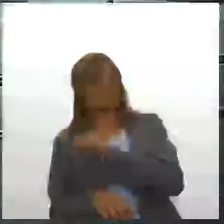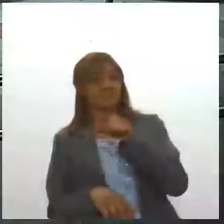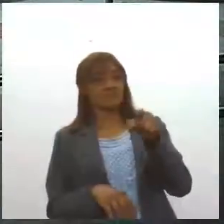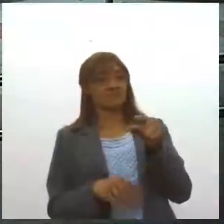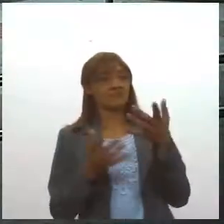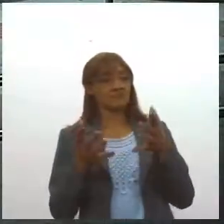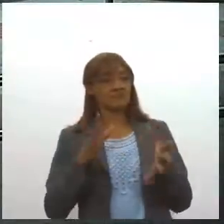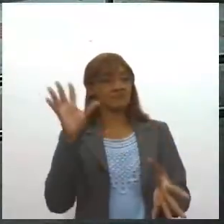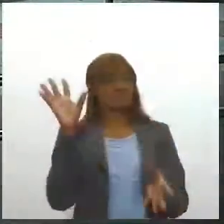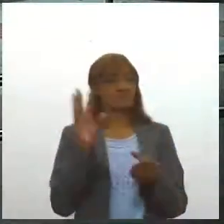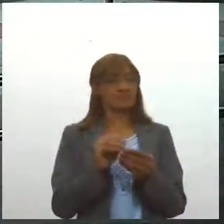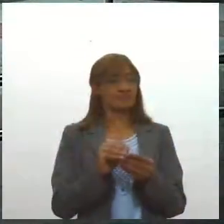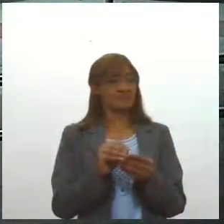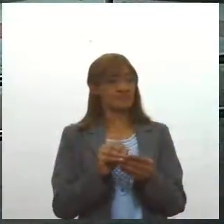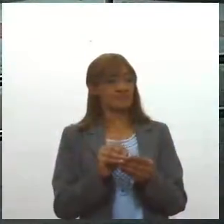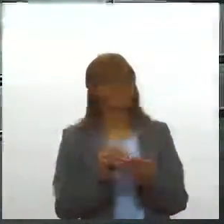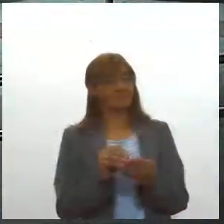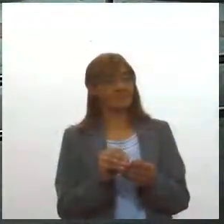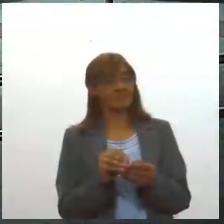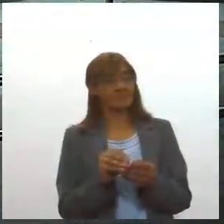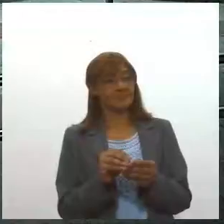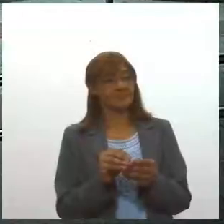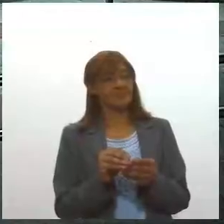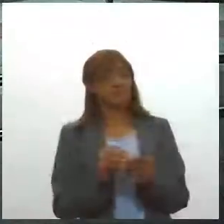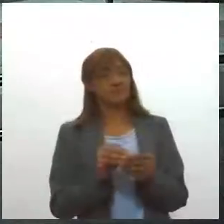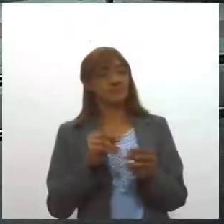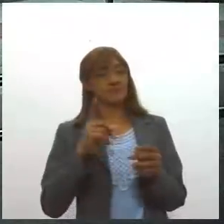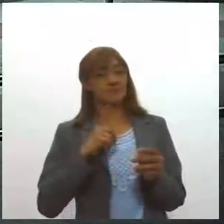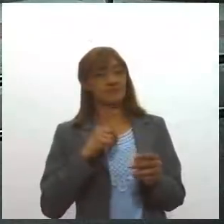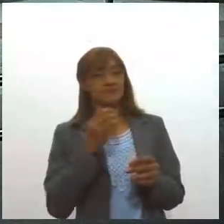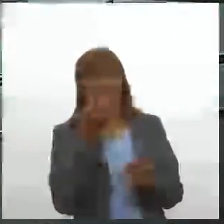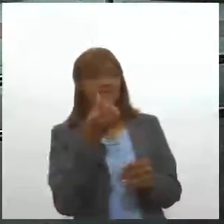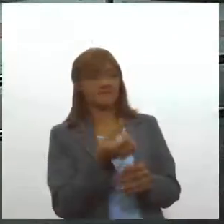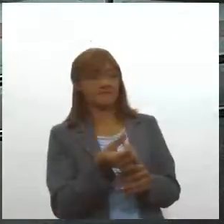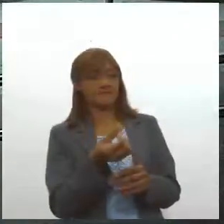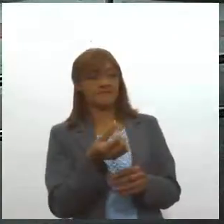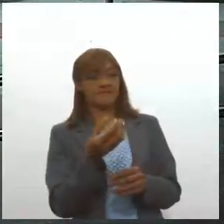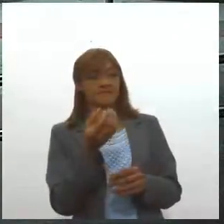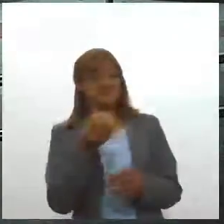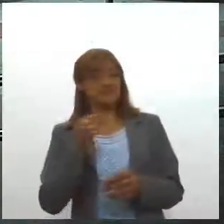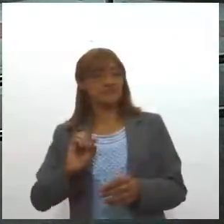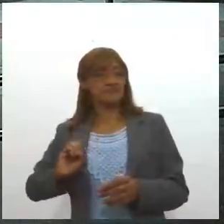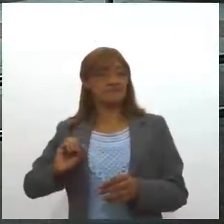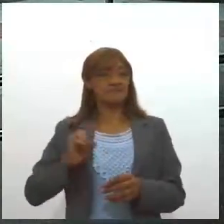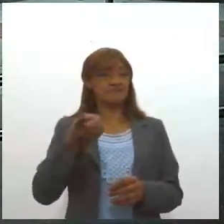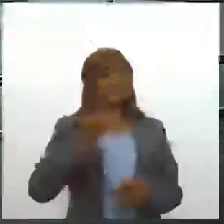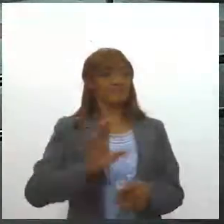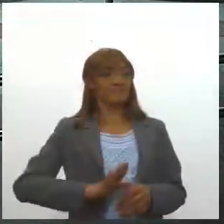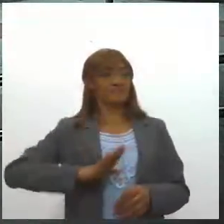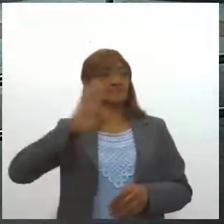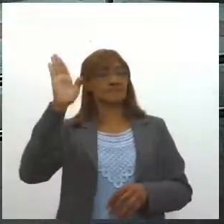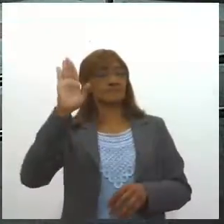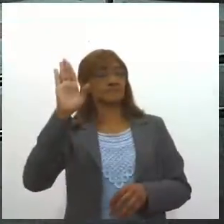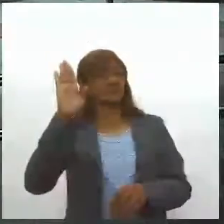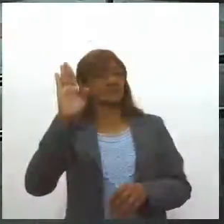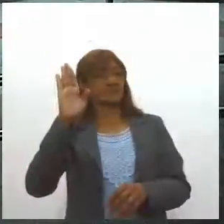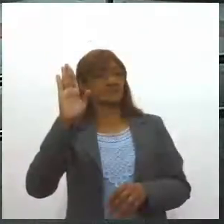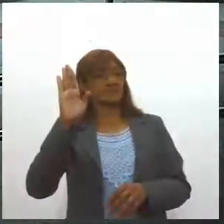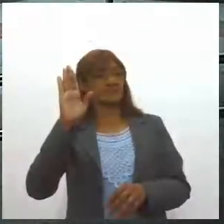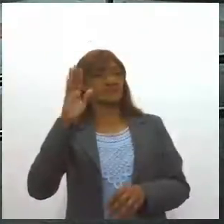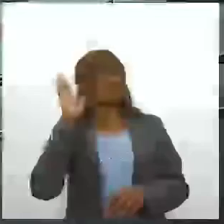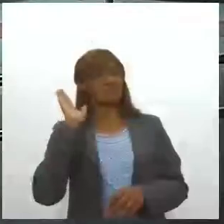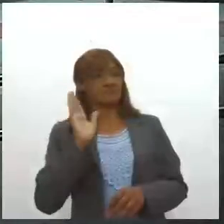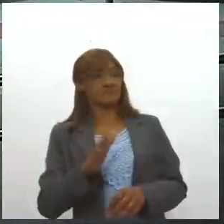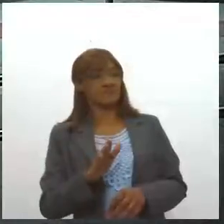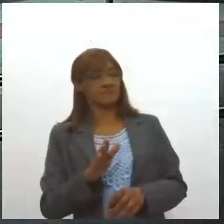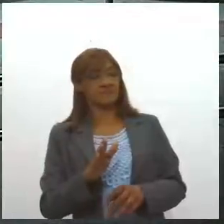eleições de 2020 tiveram aumento, né, de 60 mil registros de candidatura? Exatamente, superou, né,